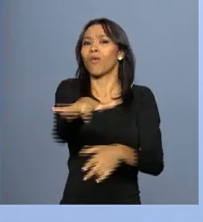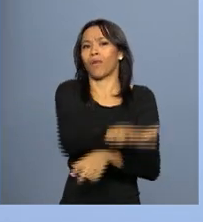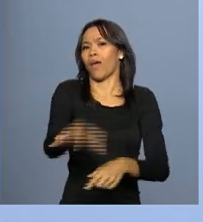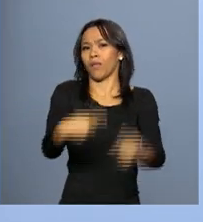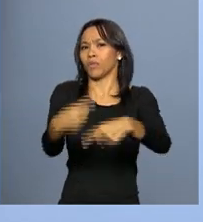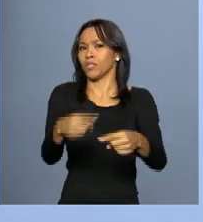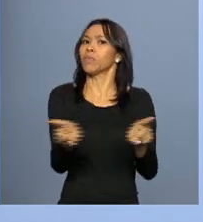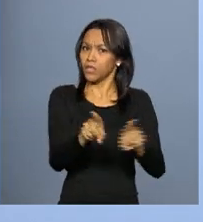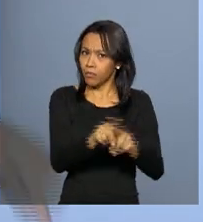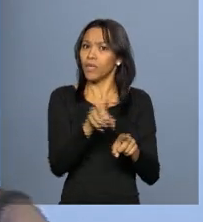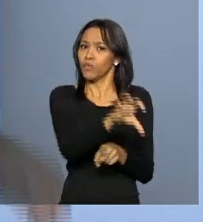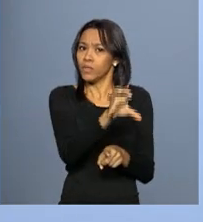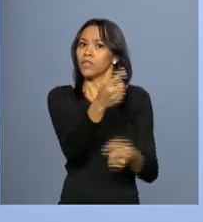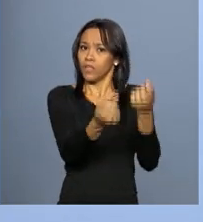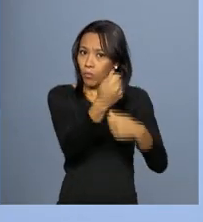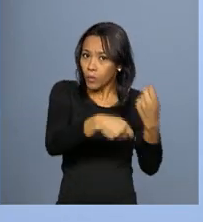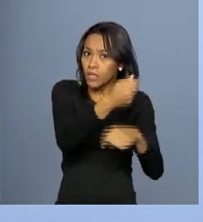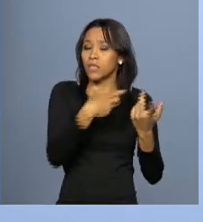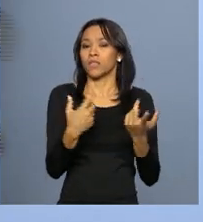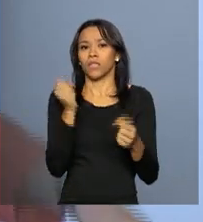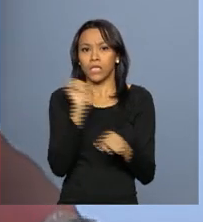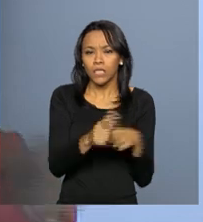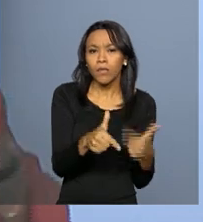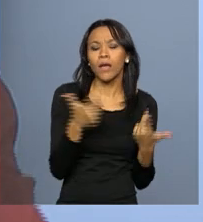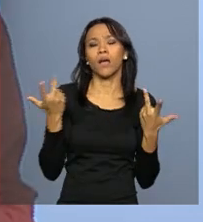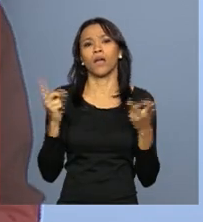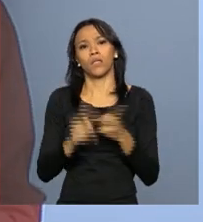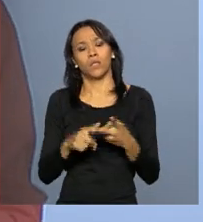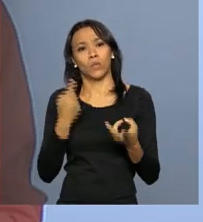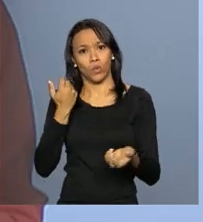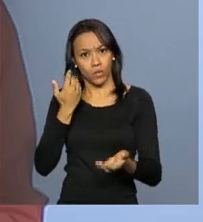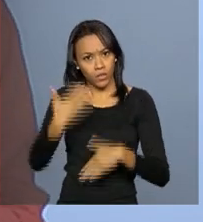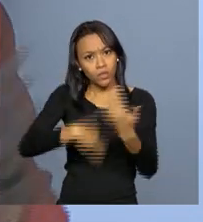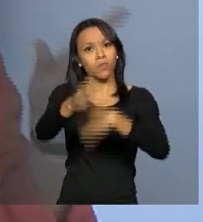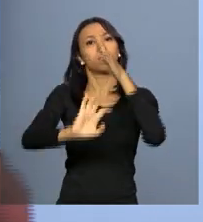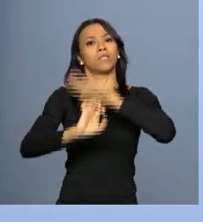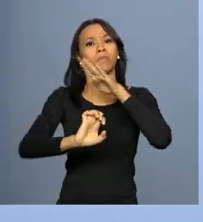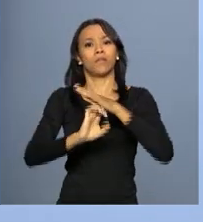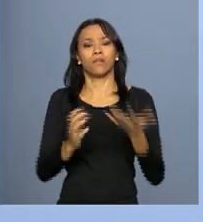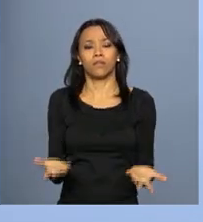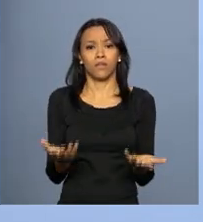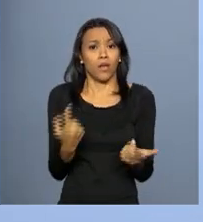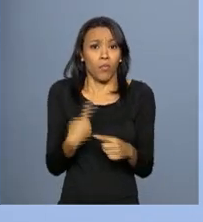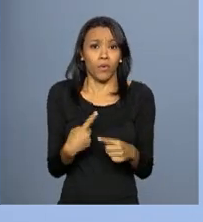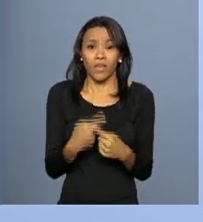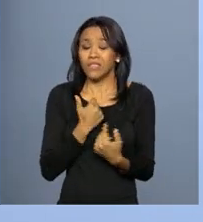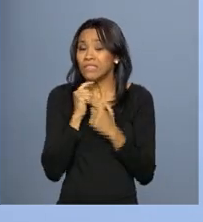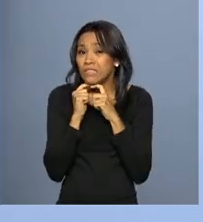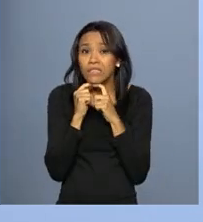mas para a economia, para a criação de empregos, para o crescimento das empresas, porque ninguém